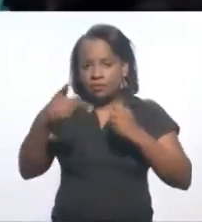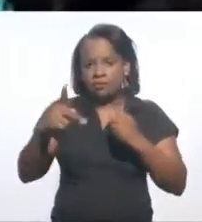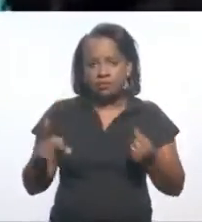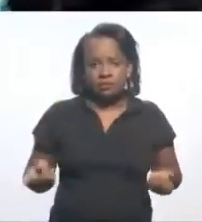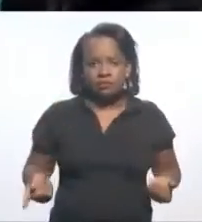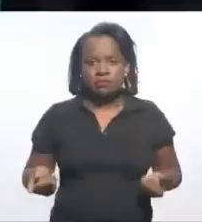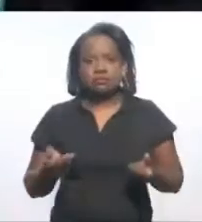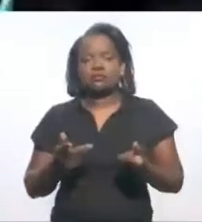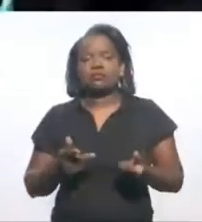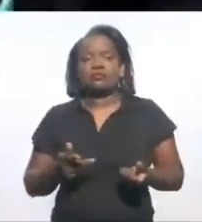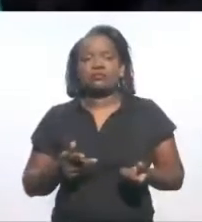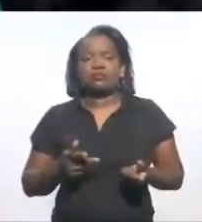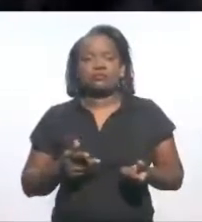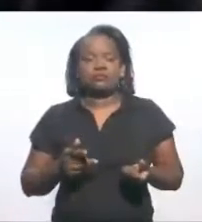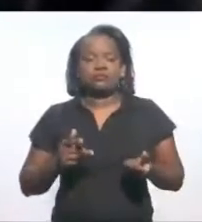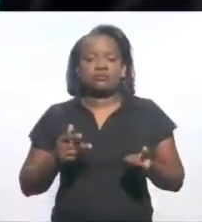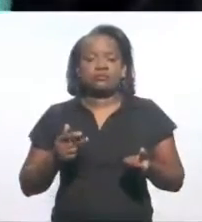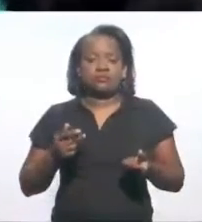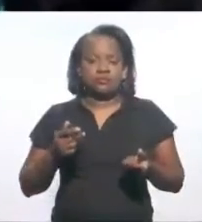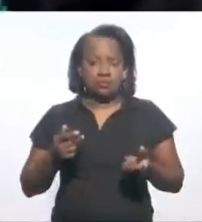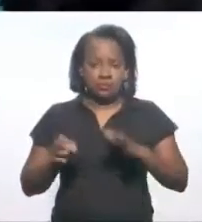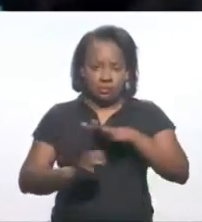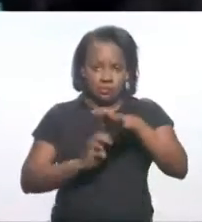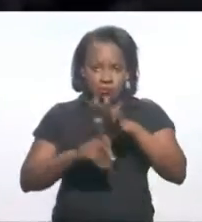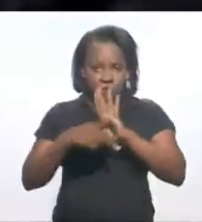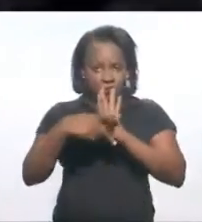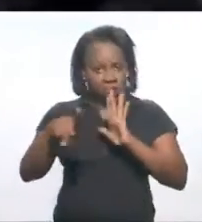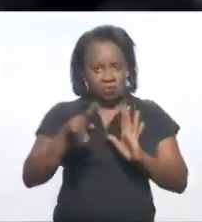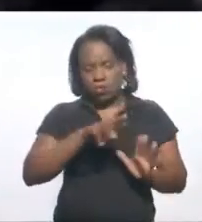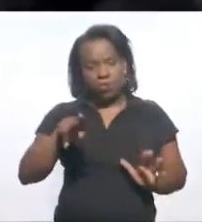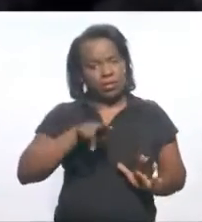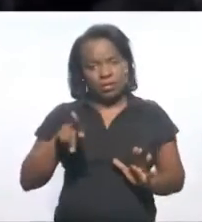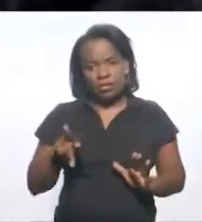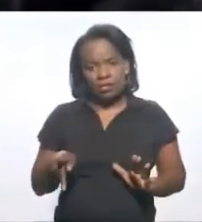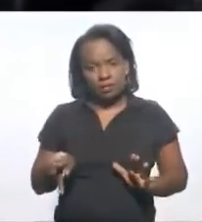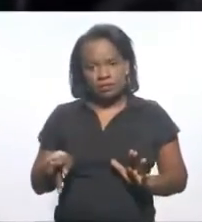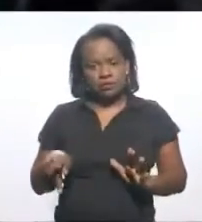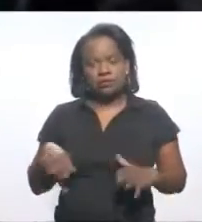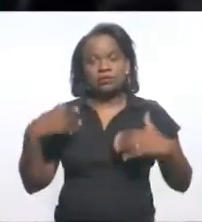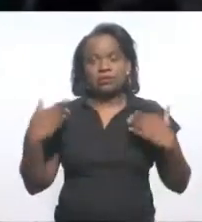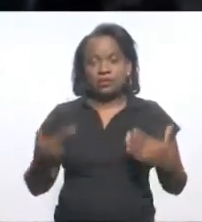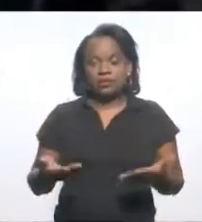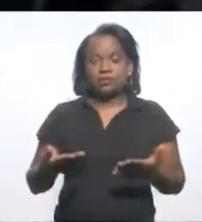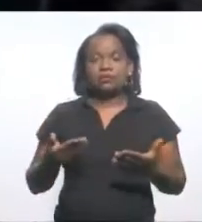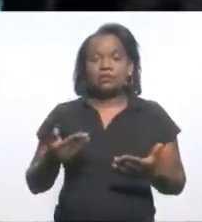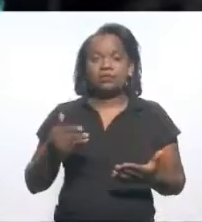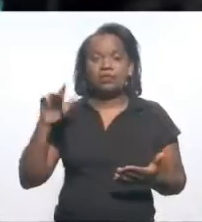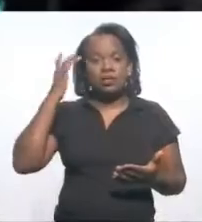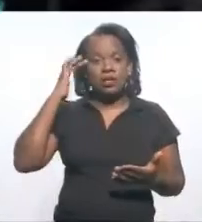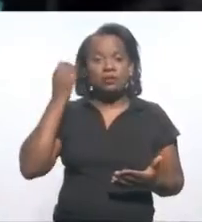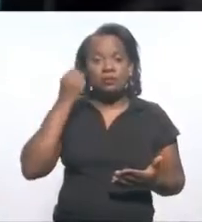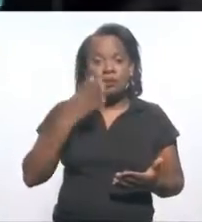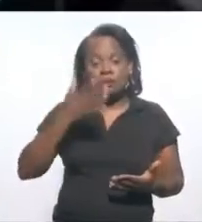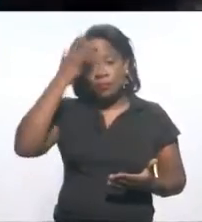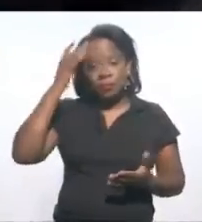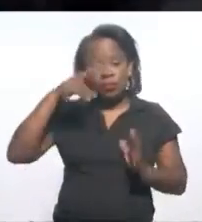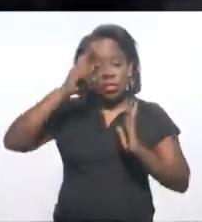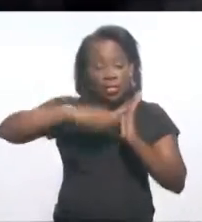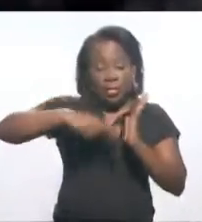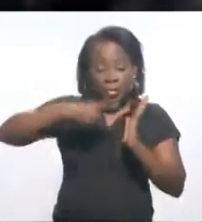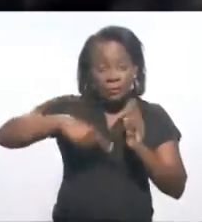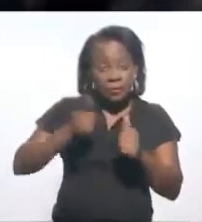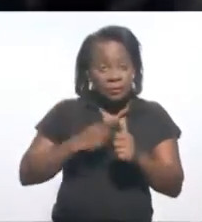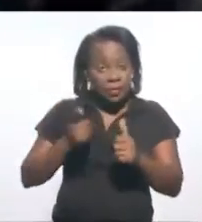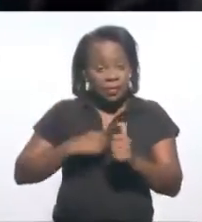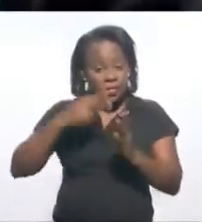a produção do empresário, e não é nada disso. Então, acho que é bom as pessoas lerem